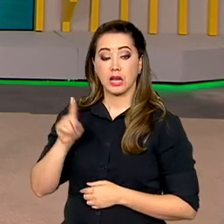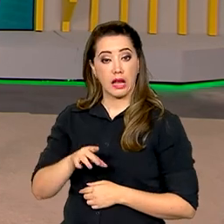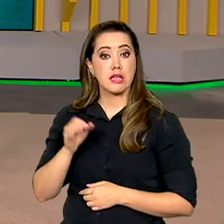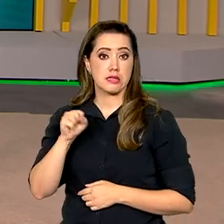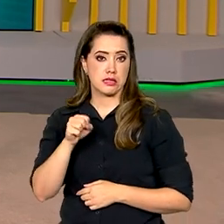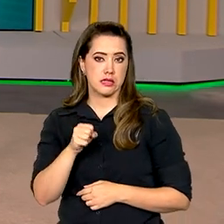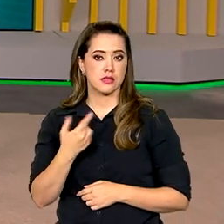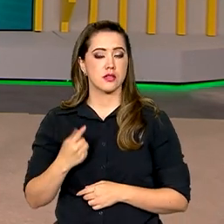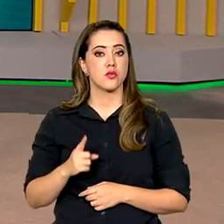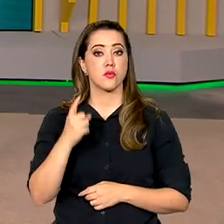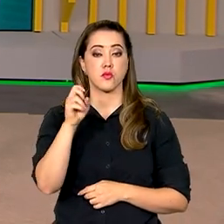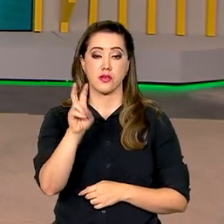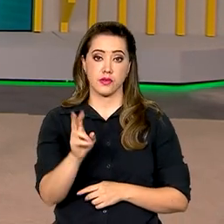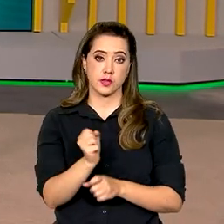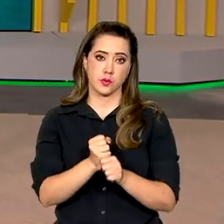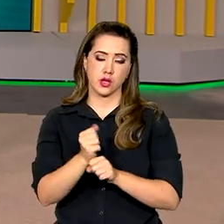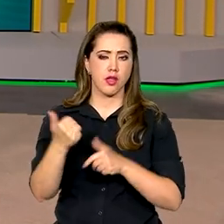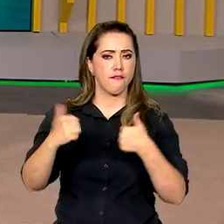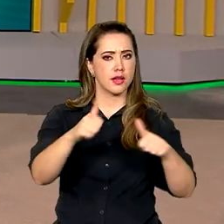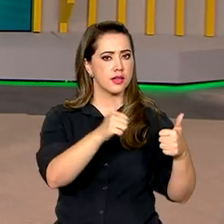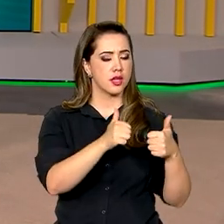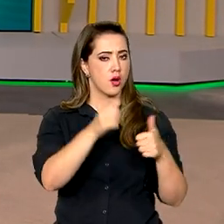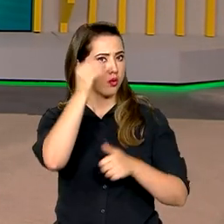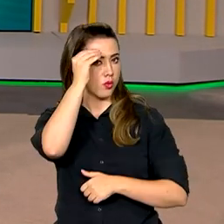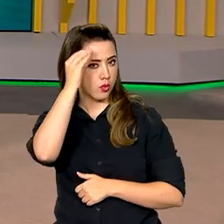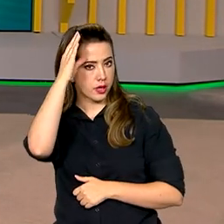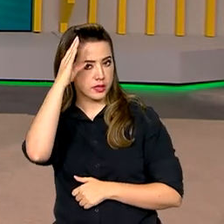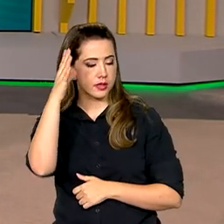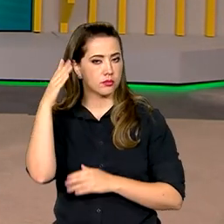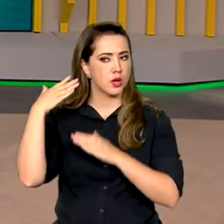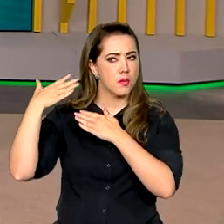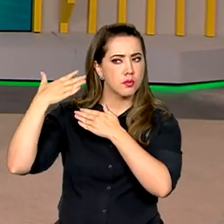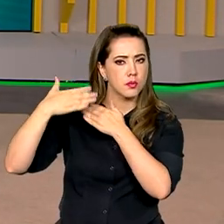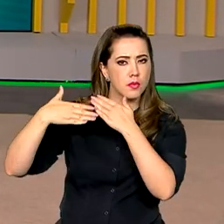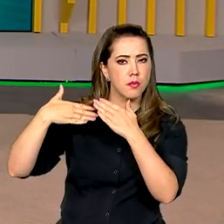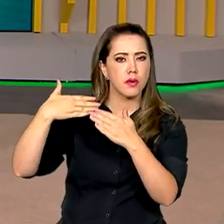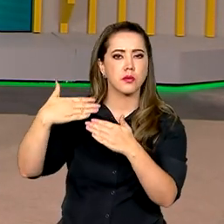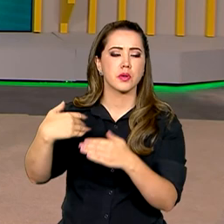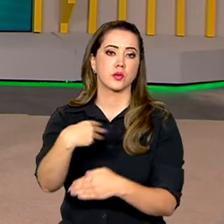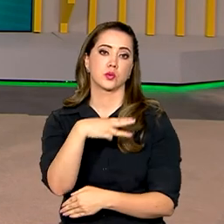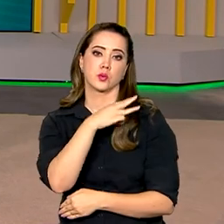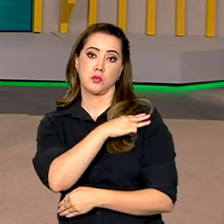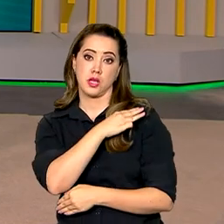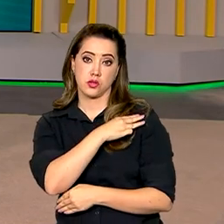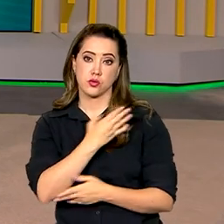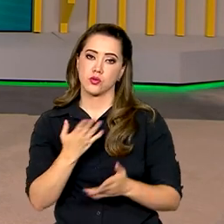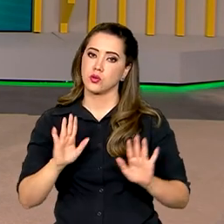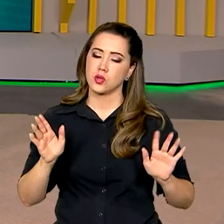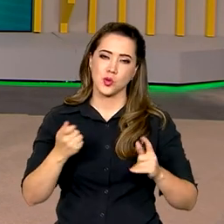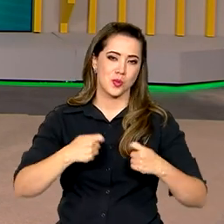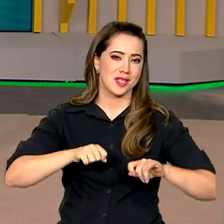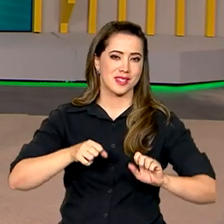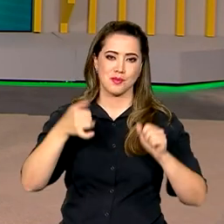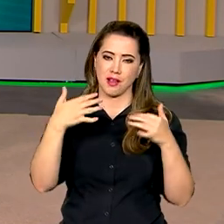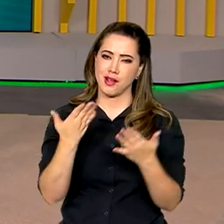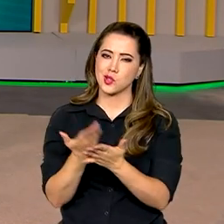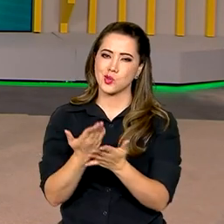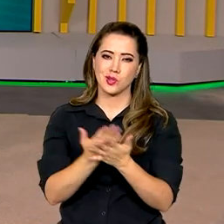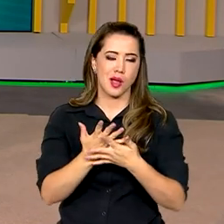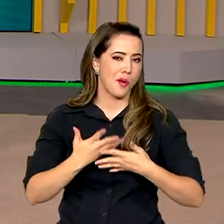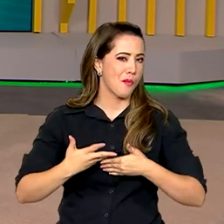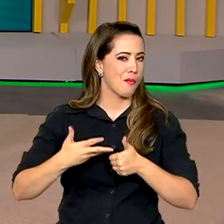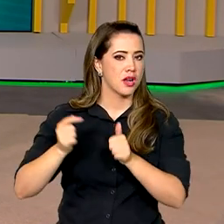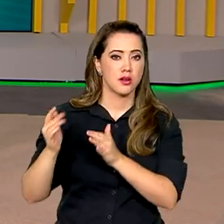E realizado uma vez por ano, o exame avalia o conhecimento adquirido durante o Ensino Médio. Bom, nem precisa dizer que estudar é o